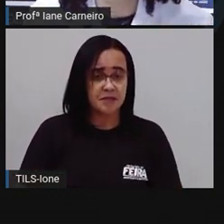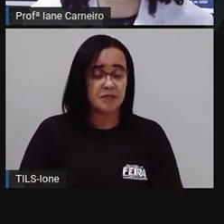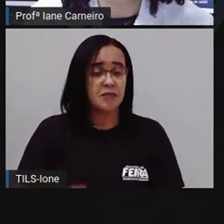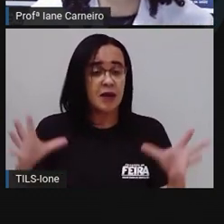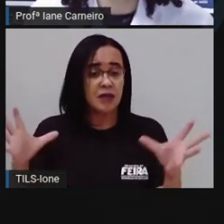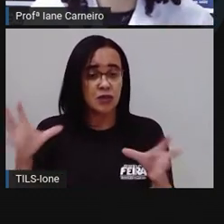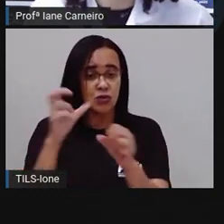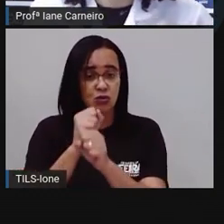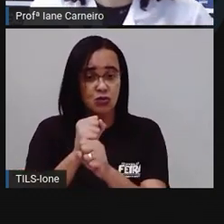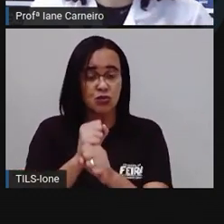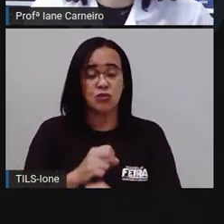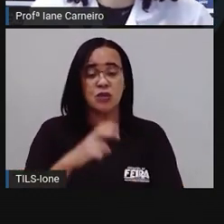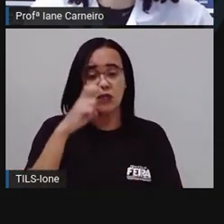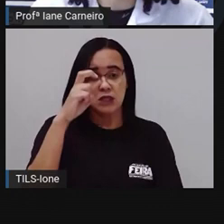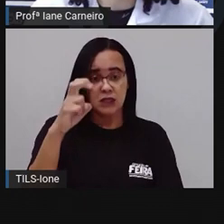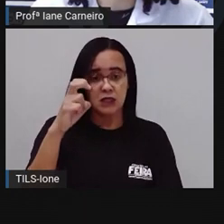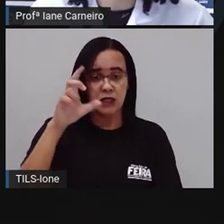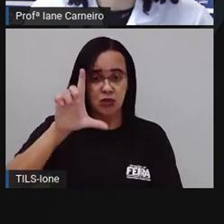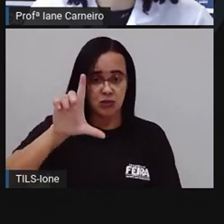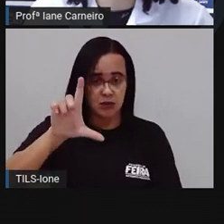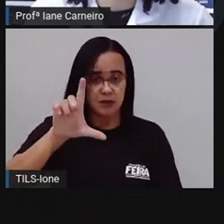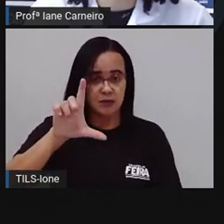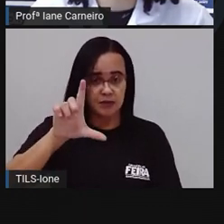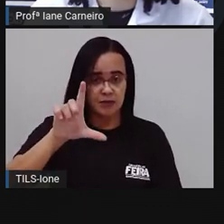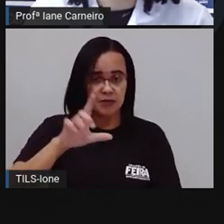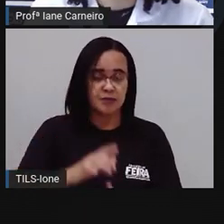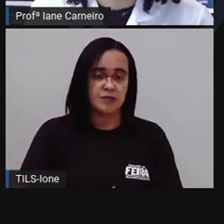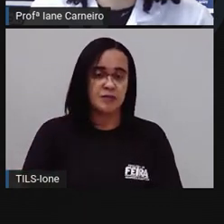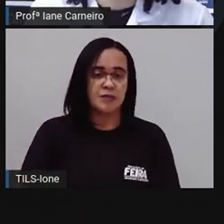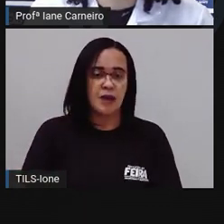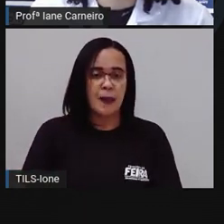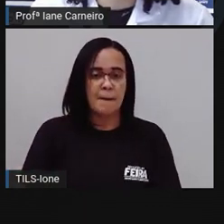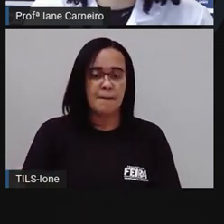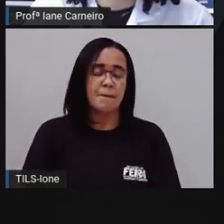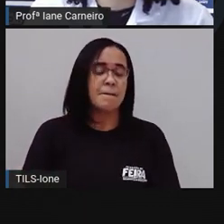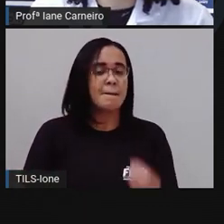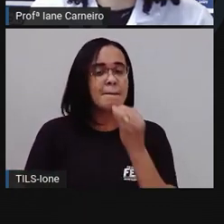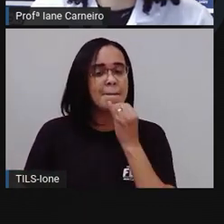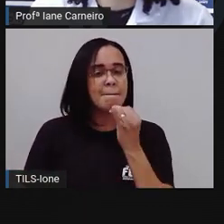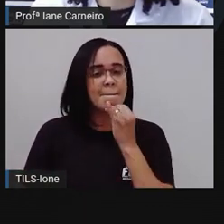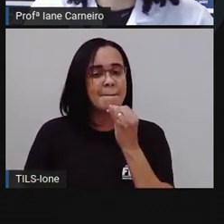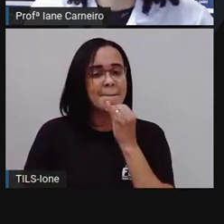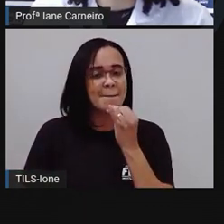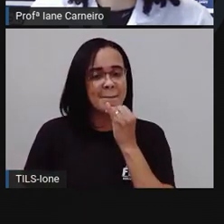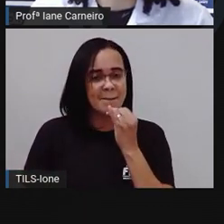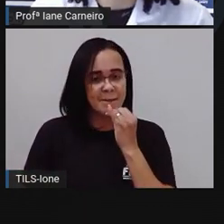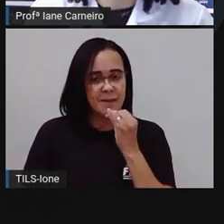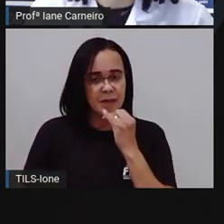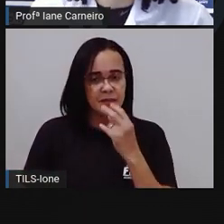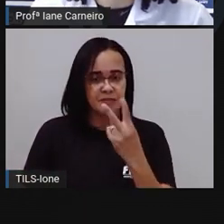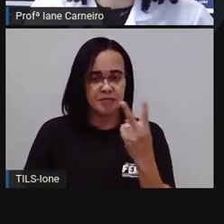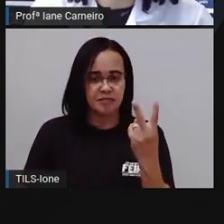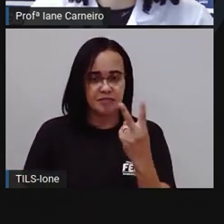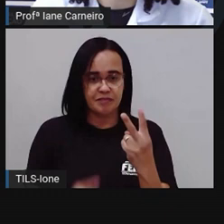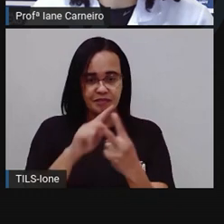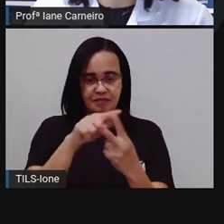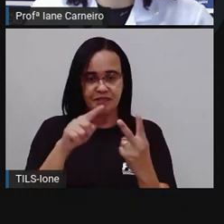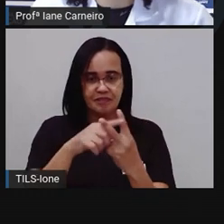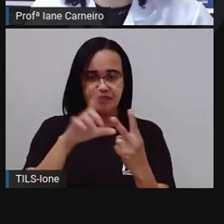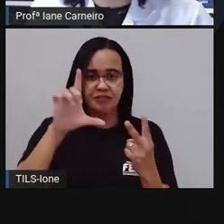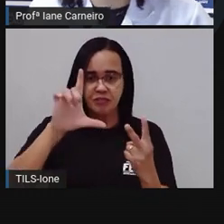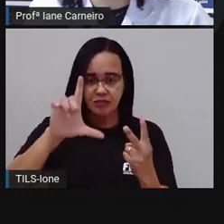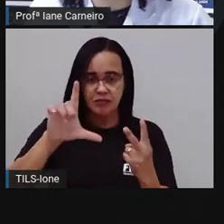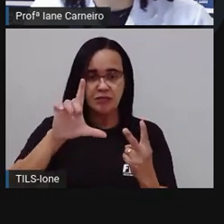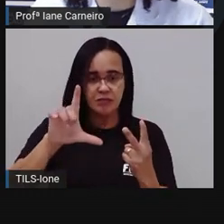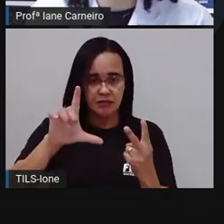litros, né? Então, se eu juntar, por exemplo, esses dois litros aqui, mais um litro, será que